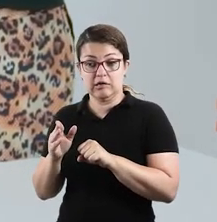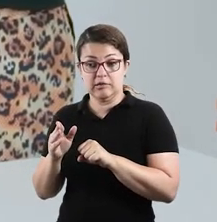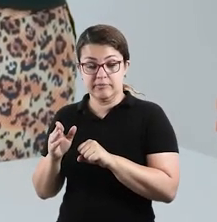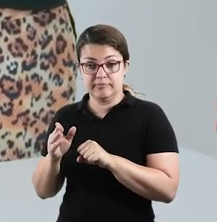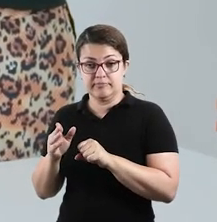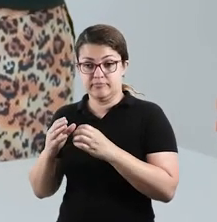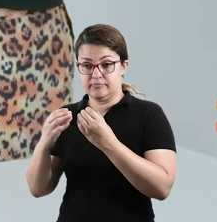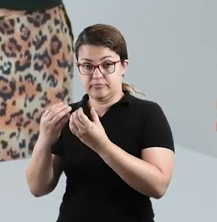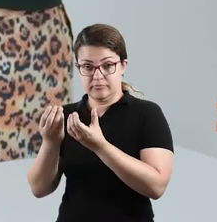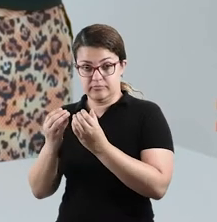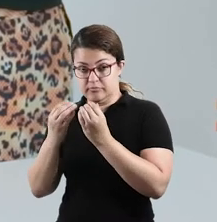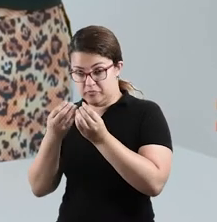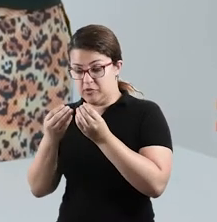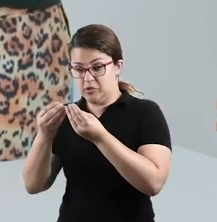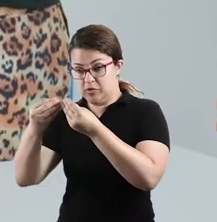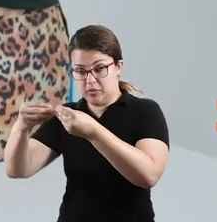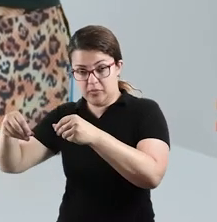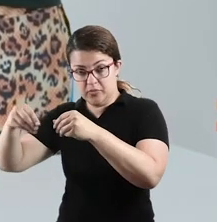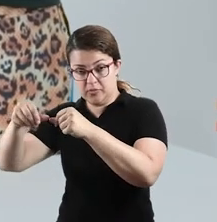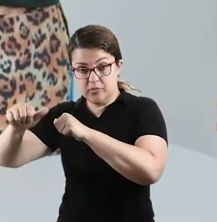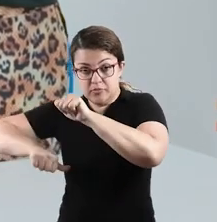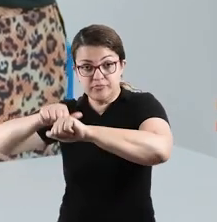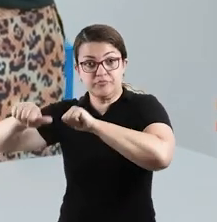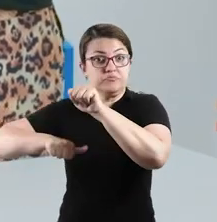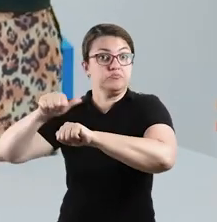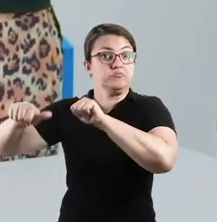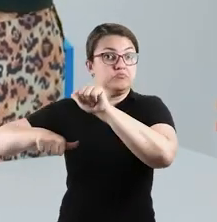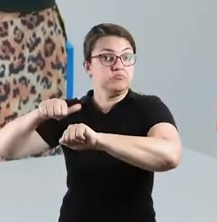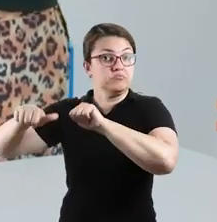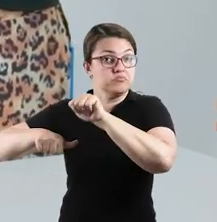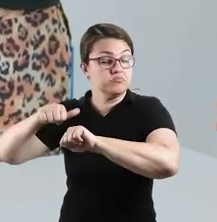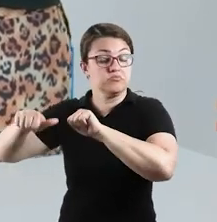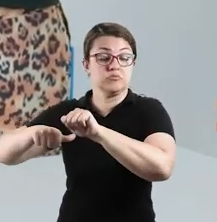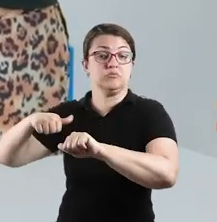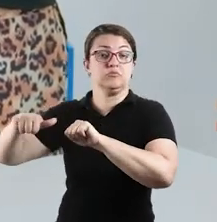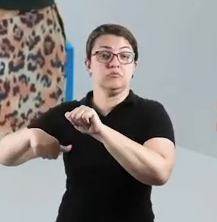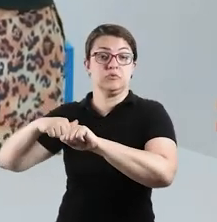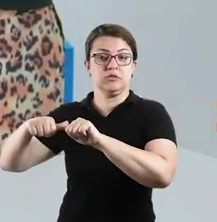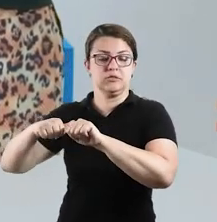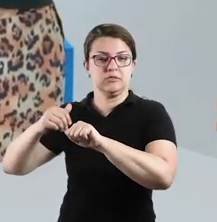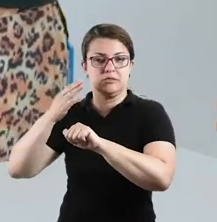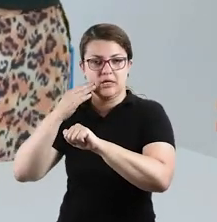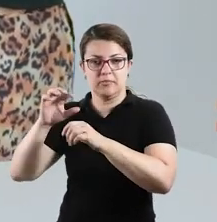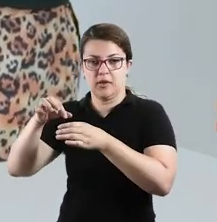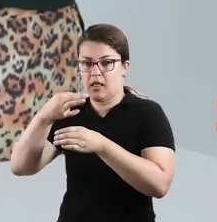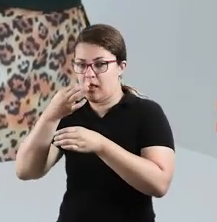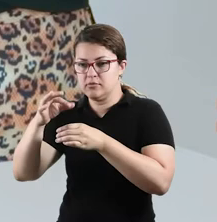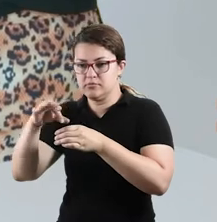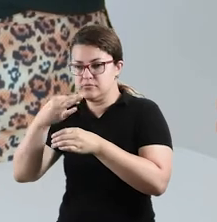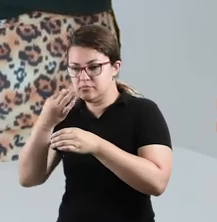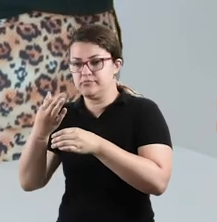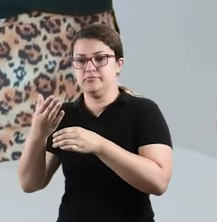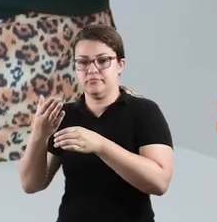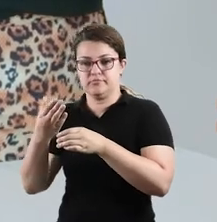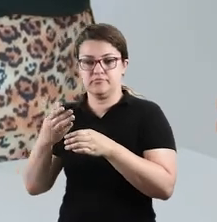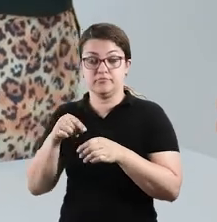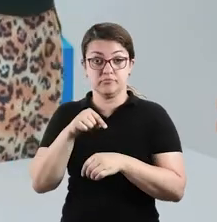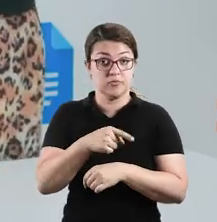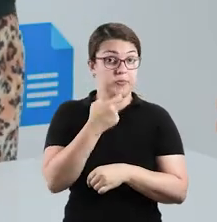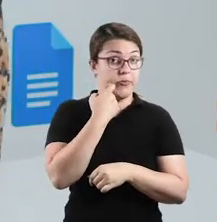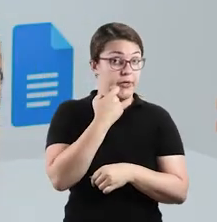transformar em salgadinho de milho no pacote, ele passa por um processo muito grande para se transformar naquele salgadinho que a gente gosta.